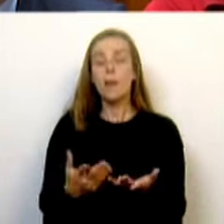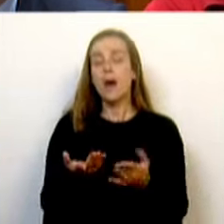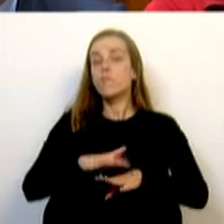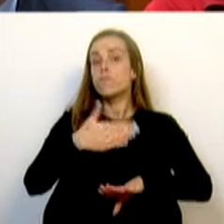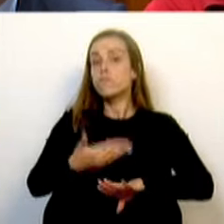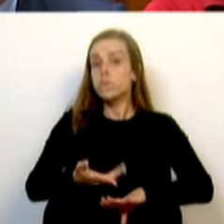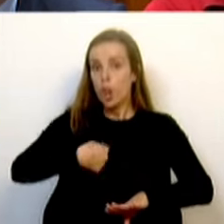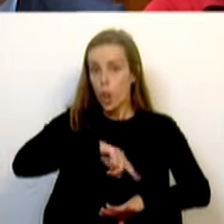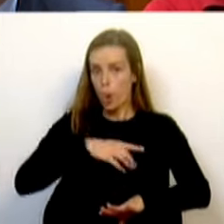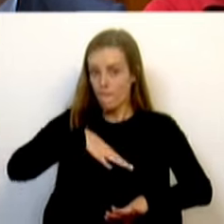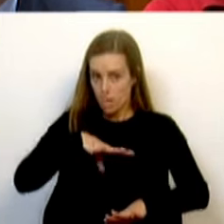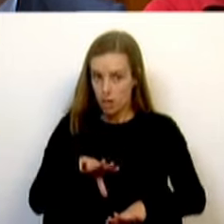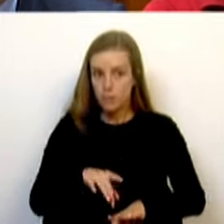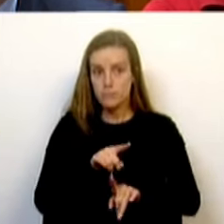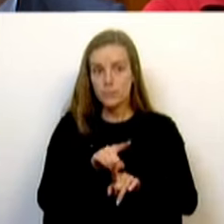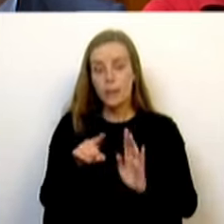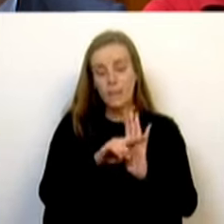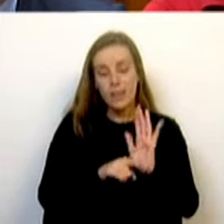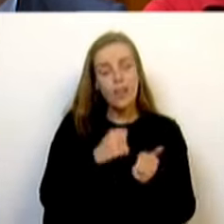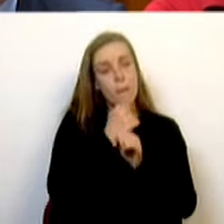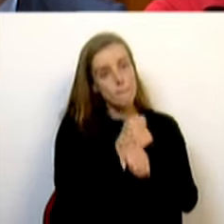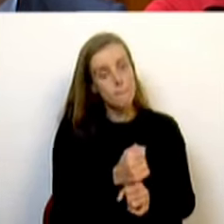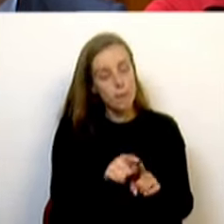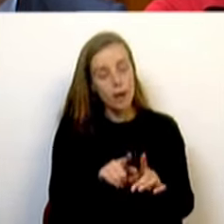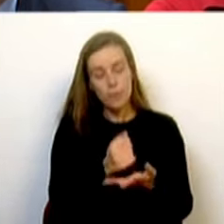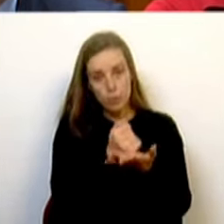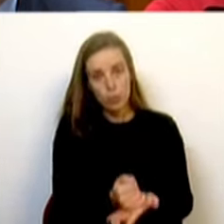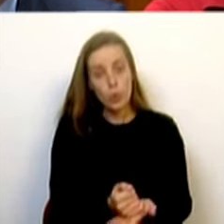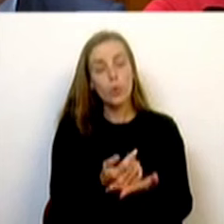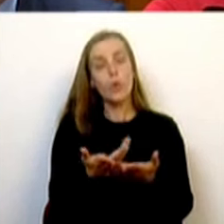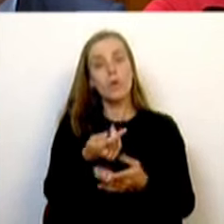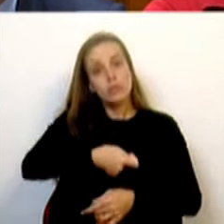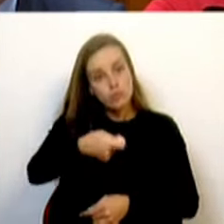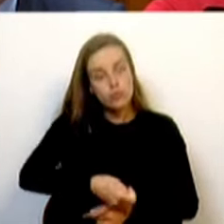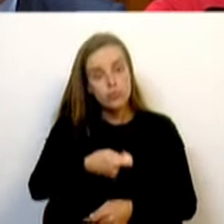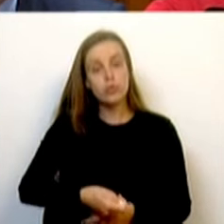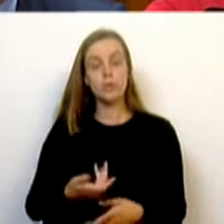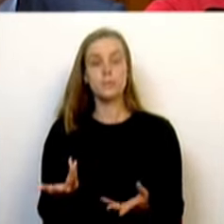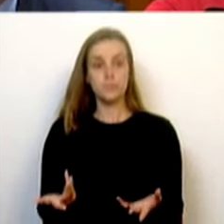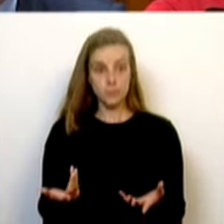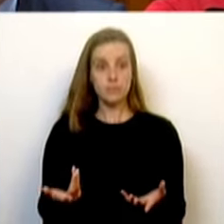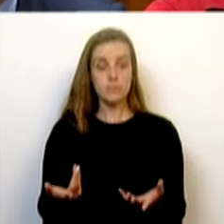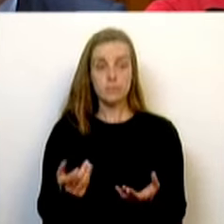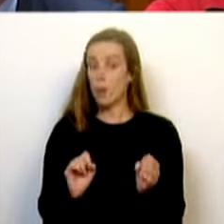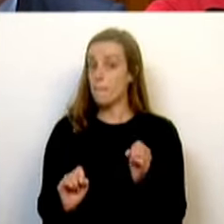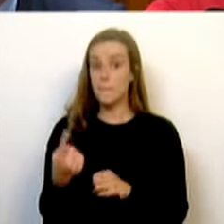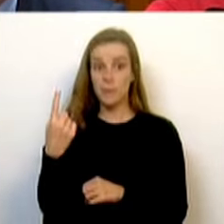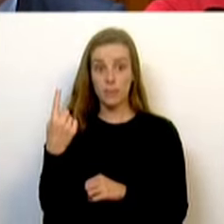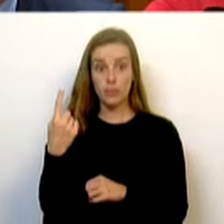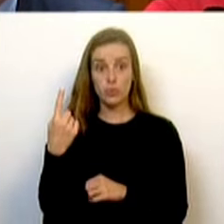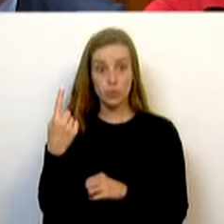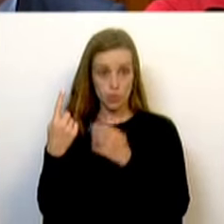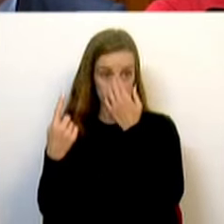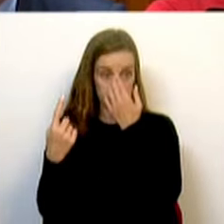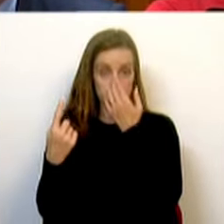reforçar significativamente as medidas de apoio ao arrendamento. Se reforçarmos as medidas de apoio ao arrendamento, pela primeira vez não